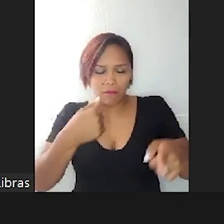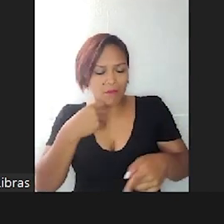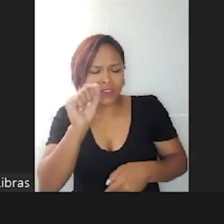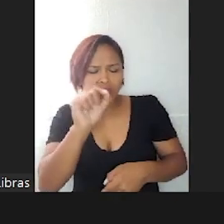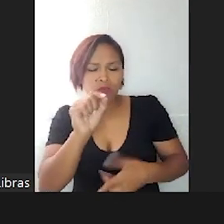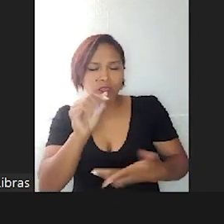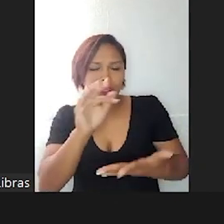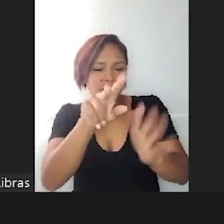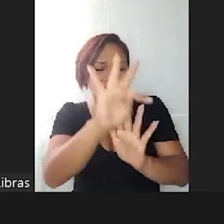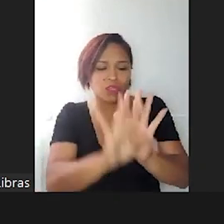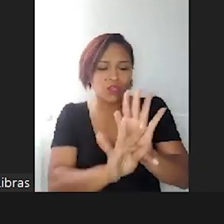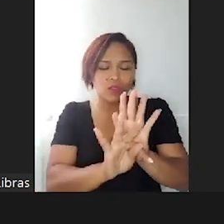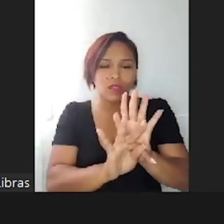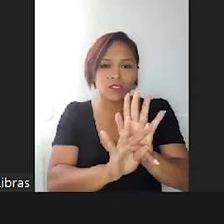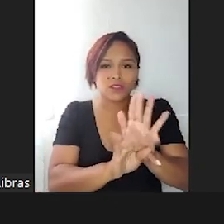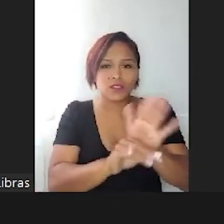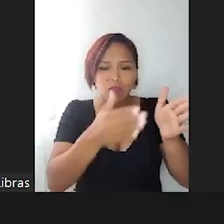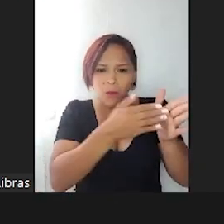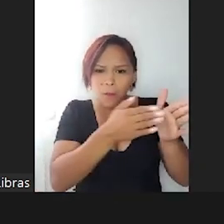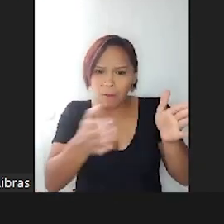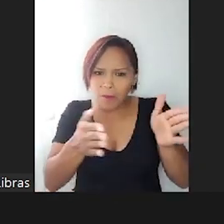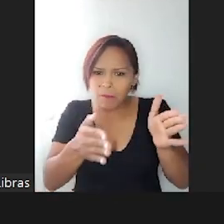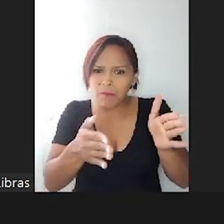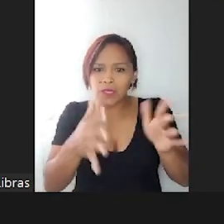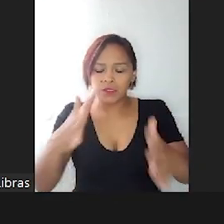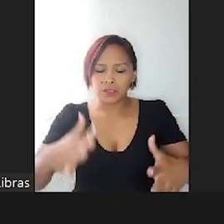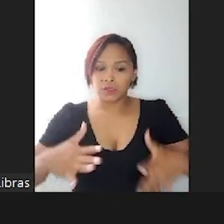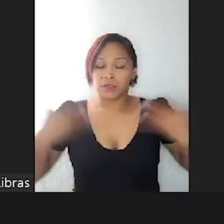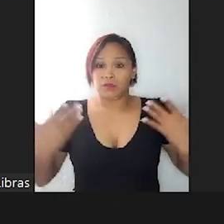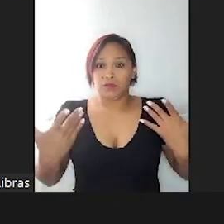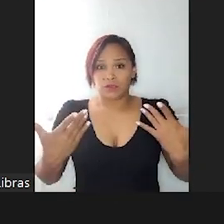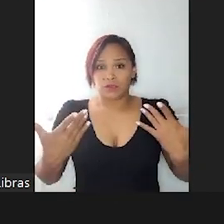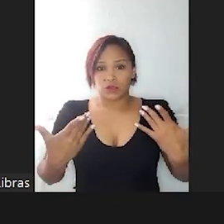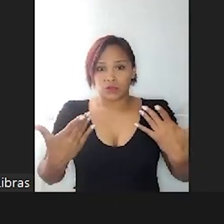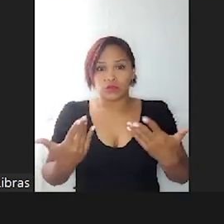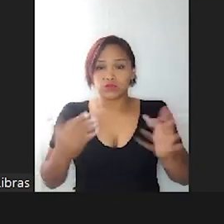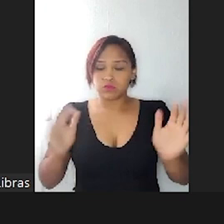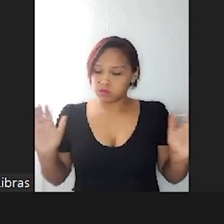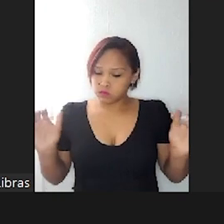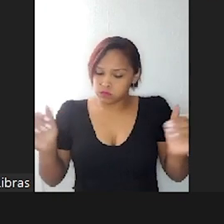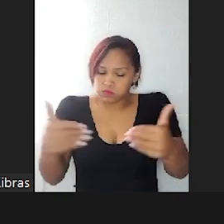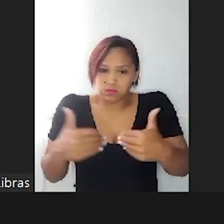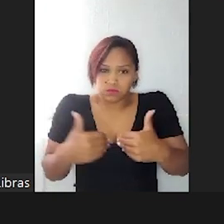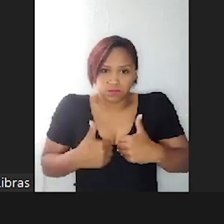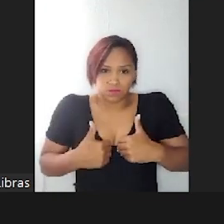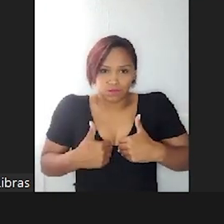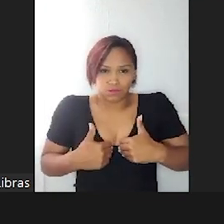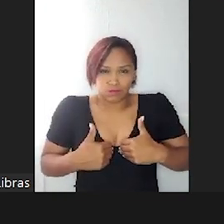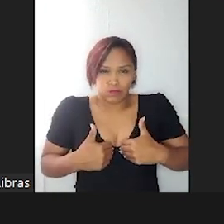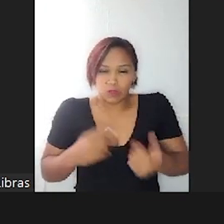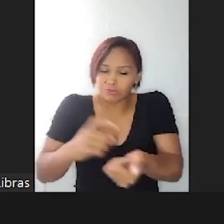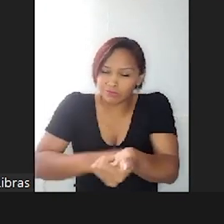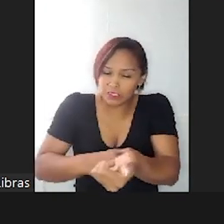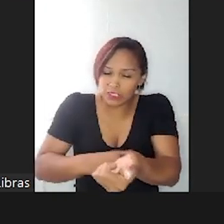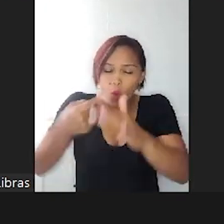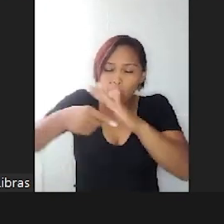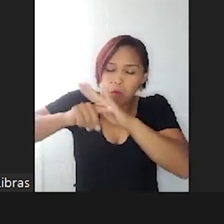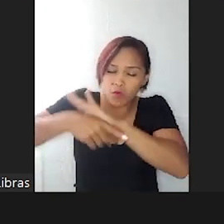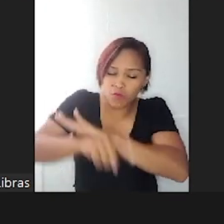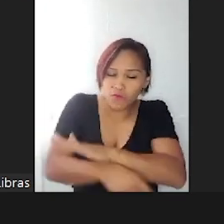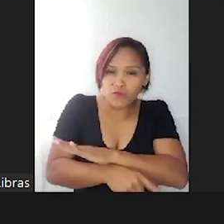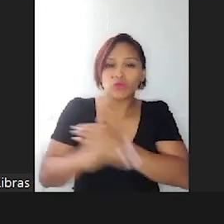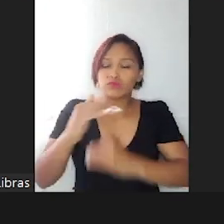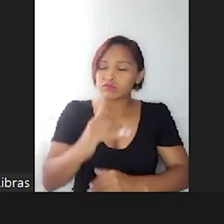uma parte muito impactante do autismo severo na pessoa adulta,